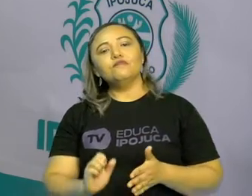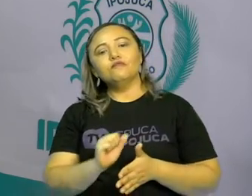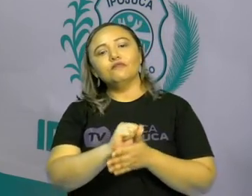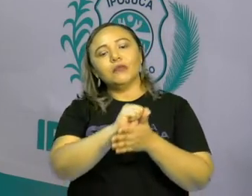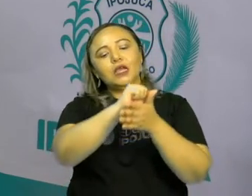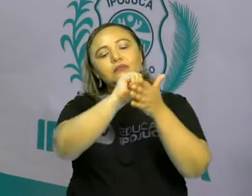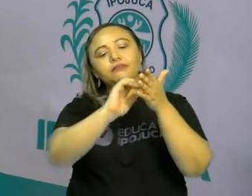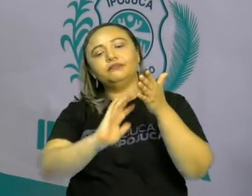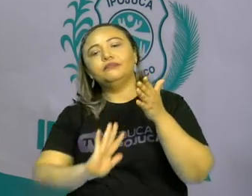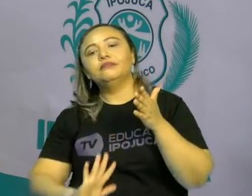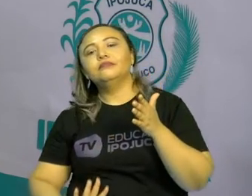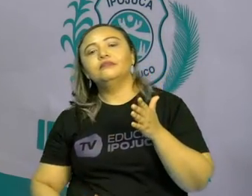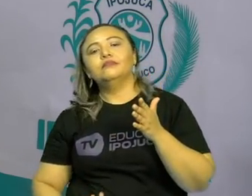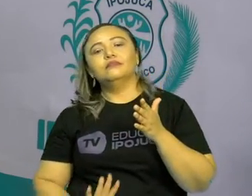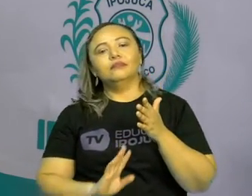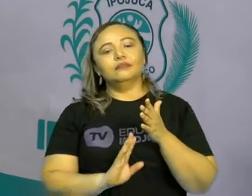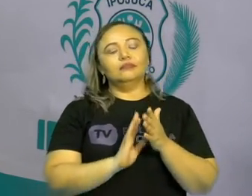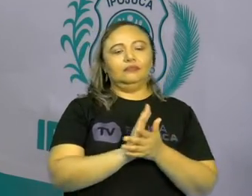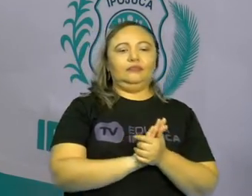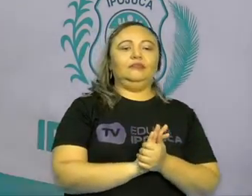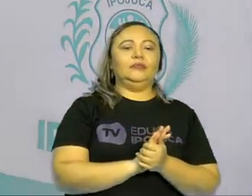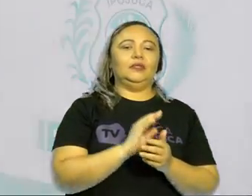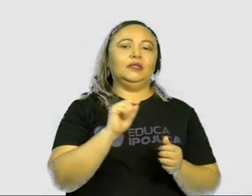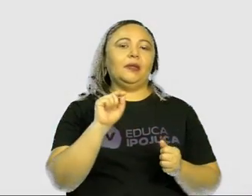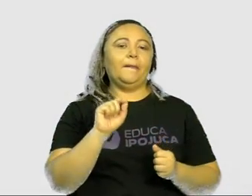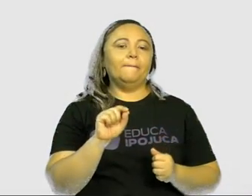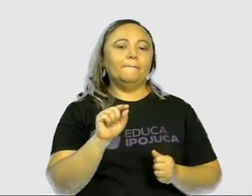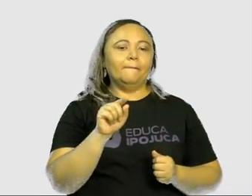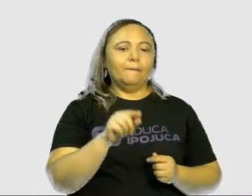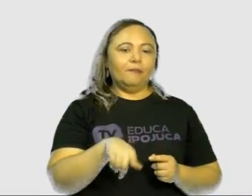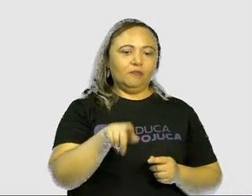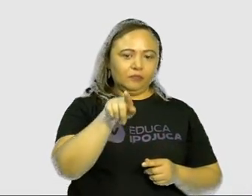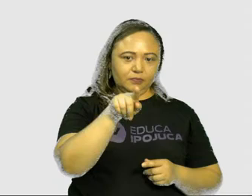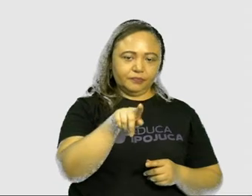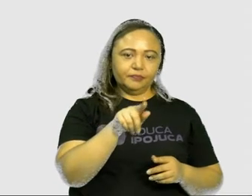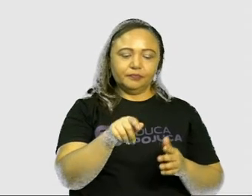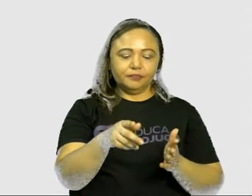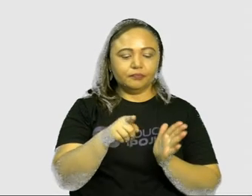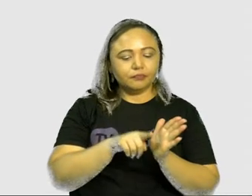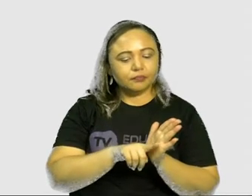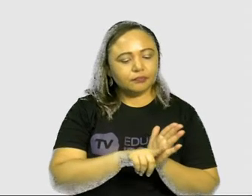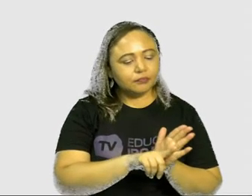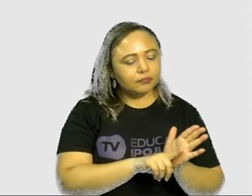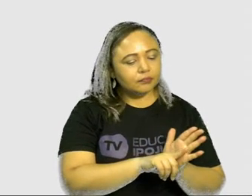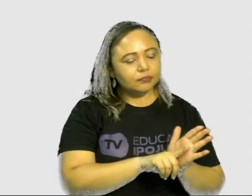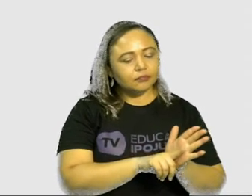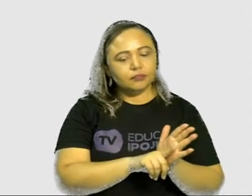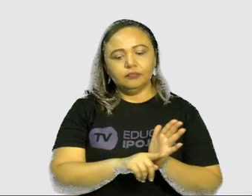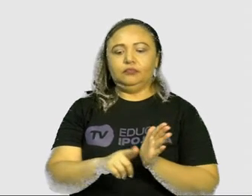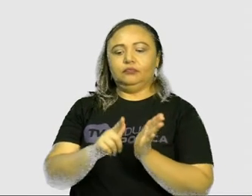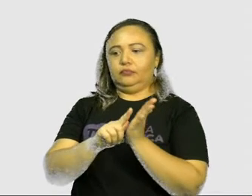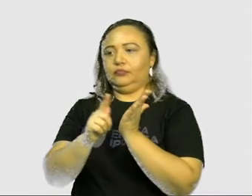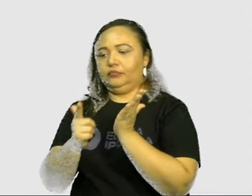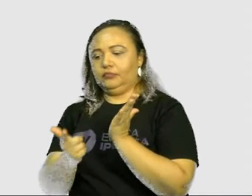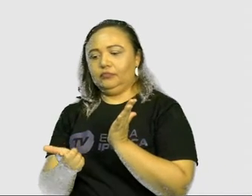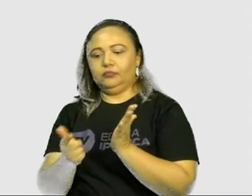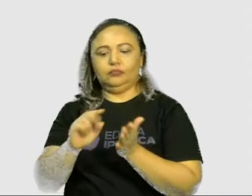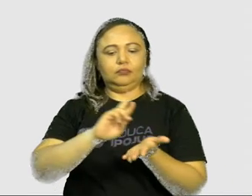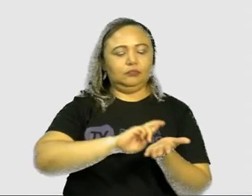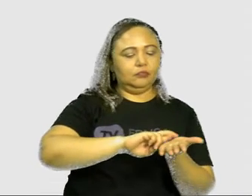desafio ou a nossa atividade de hoje. Vocês vão pesquisar em jornais,